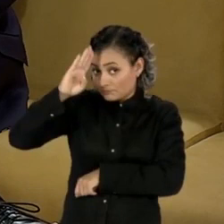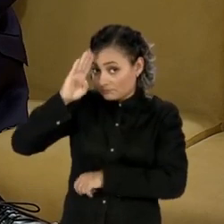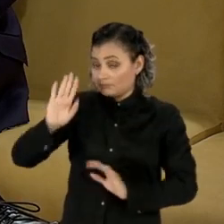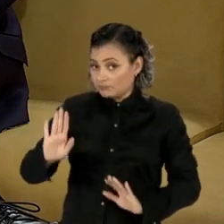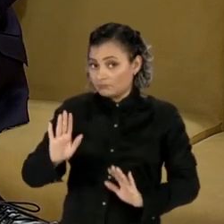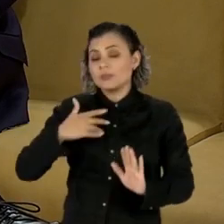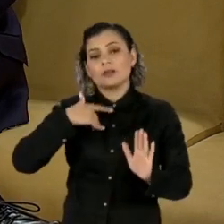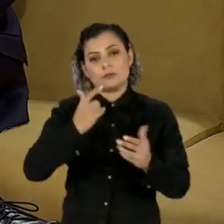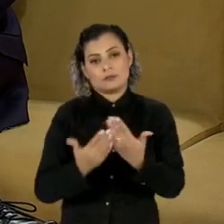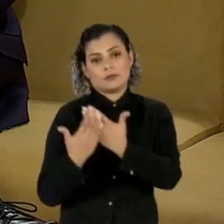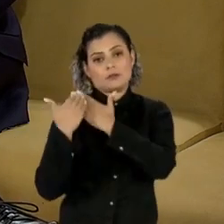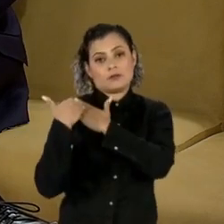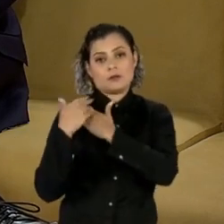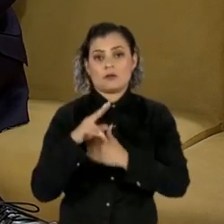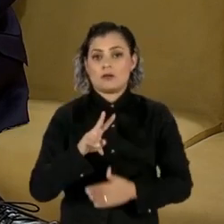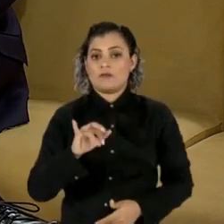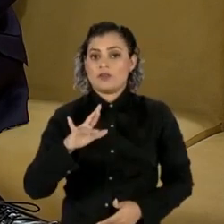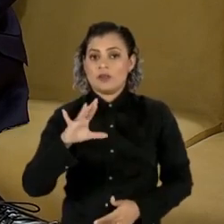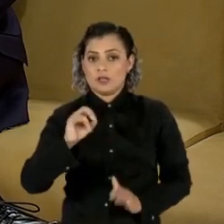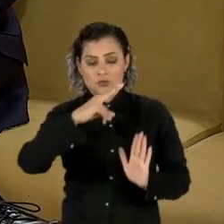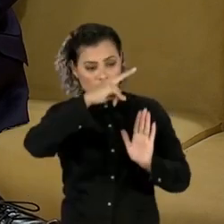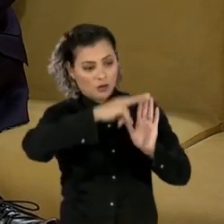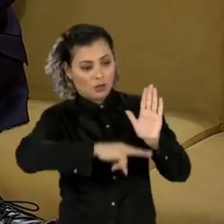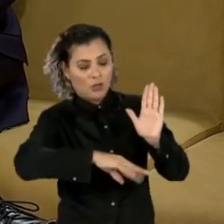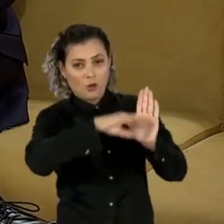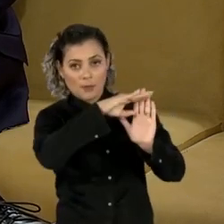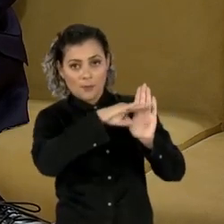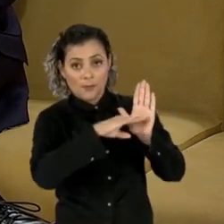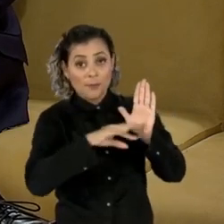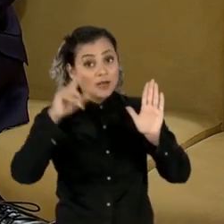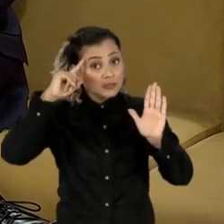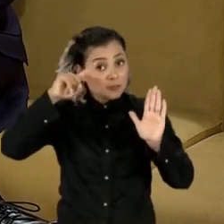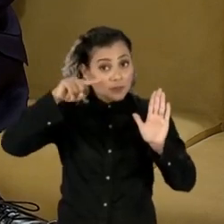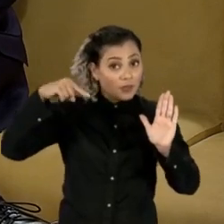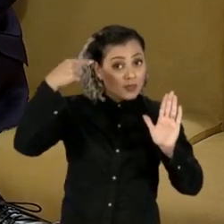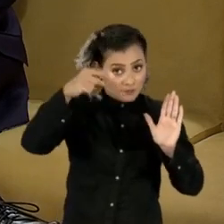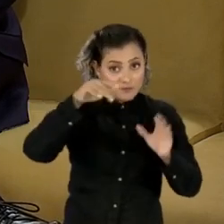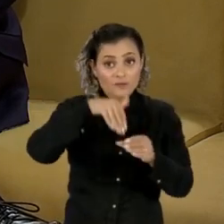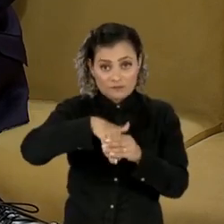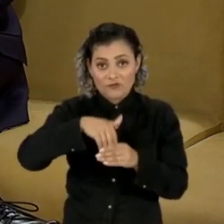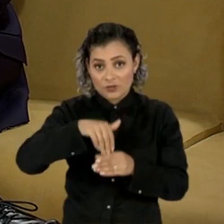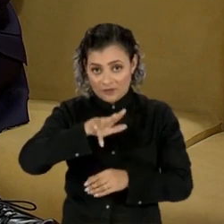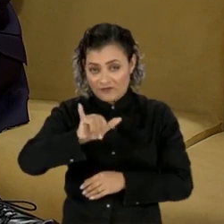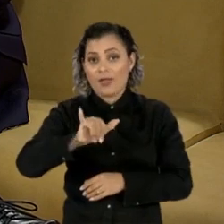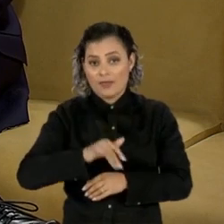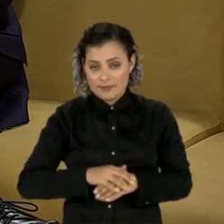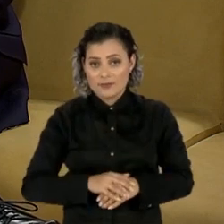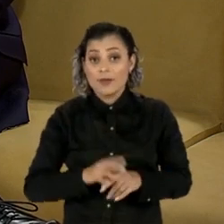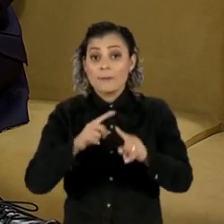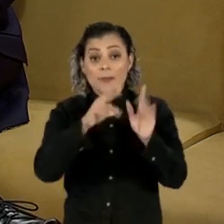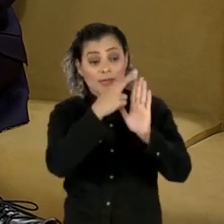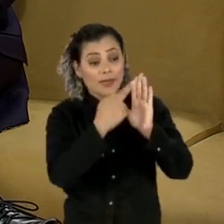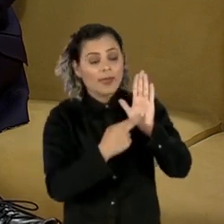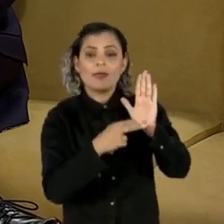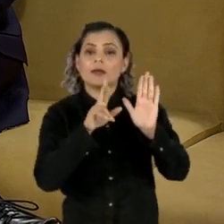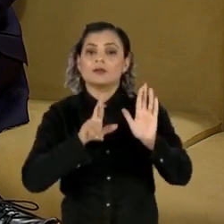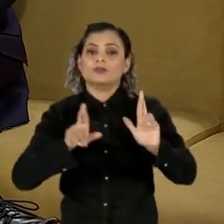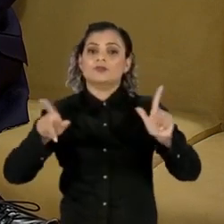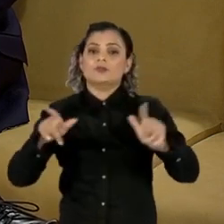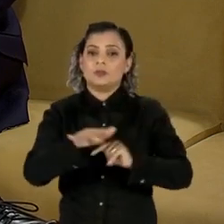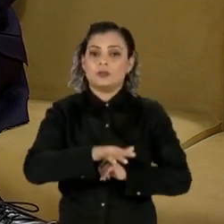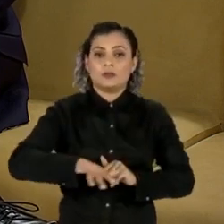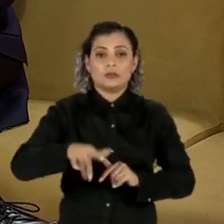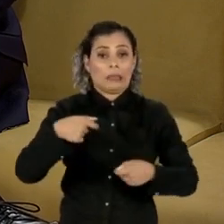relator, o deputado Vinícius Carvalho, e deve ser votado na semana que vem. Fazer uma reforma com regras diferentes para a categoria